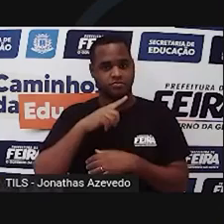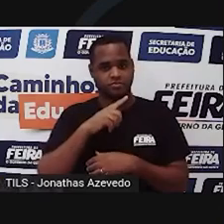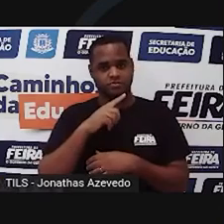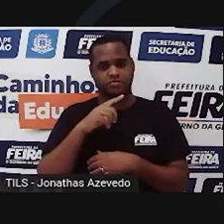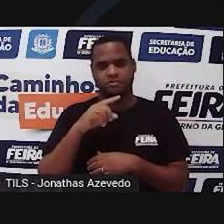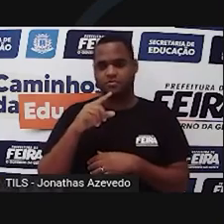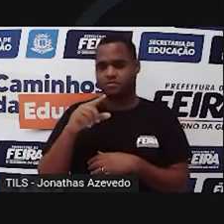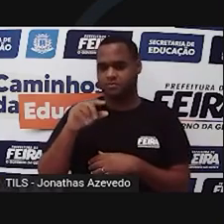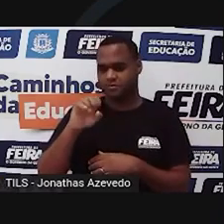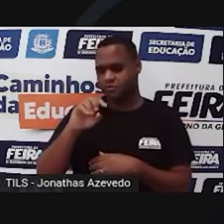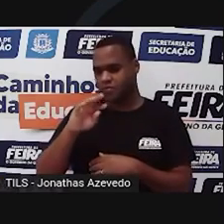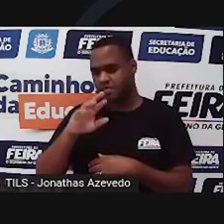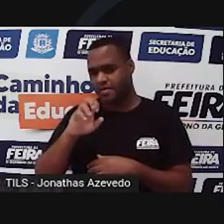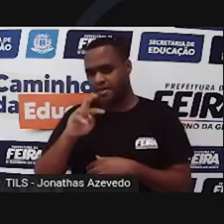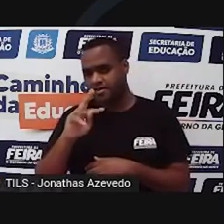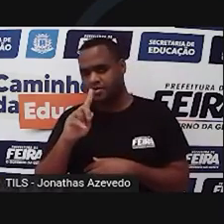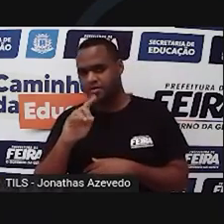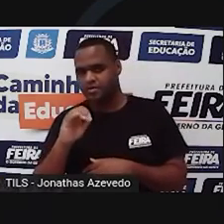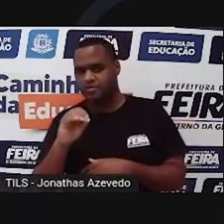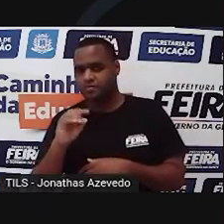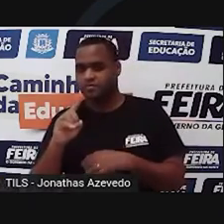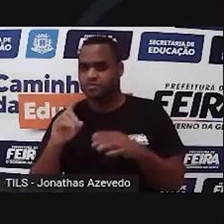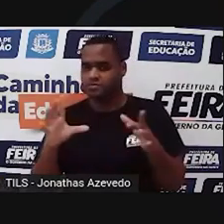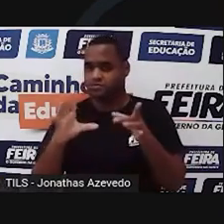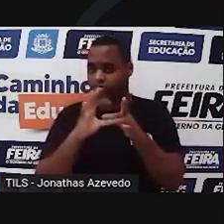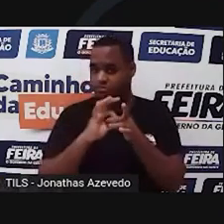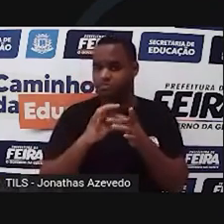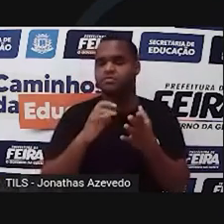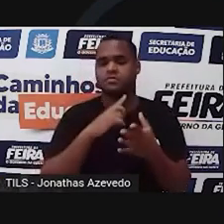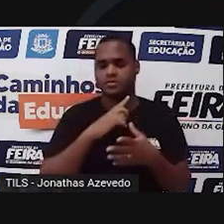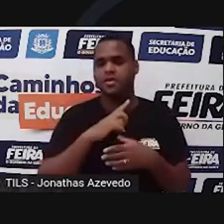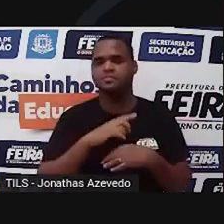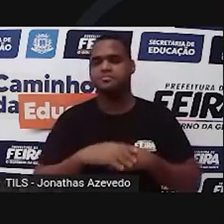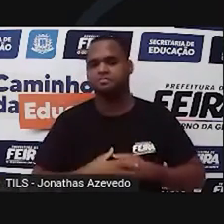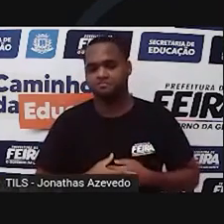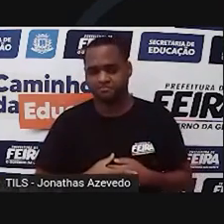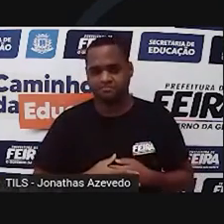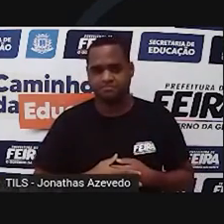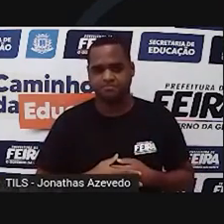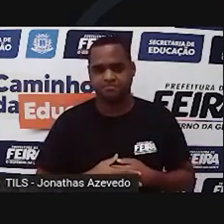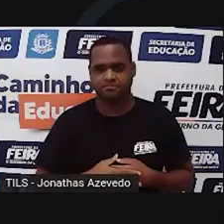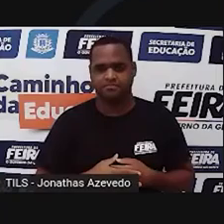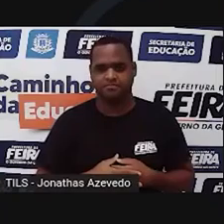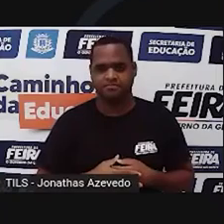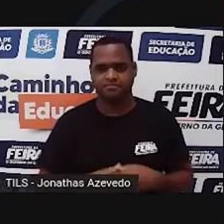conta com as eclusas. Sobradinho